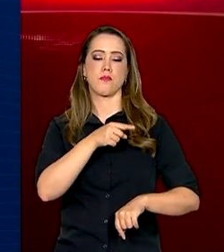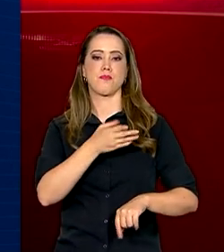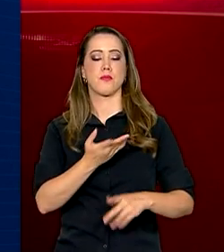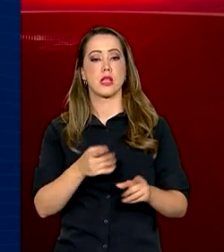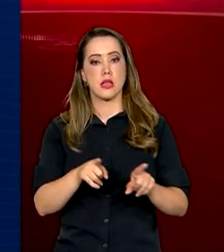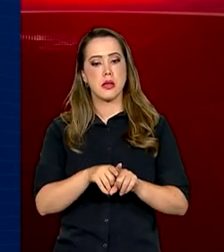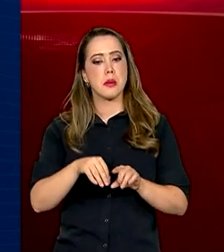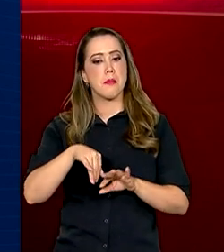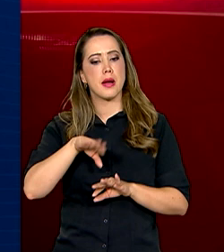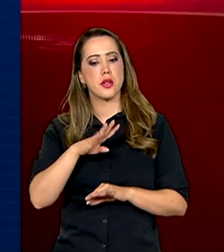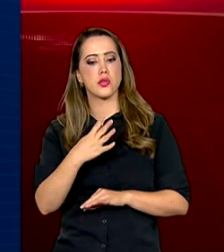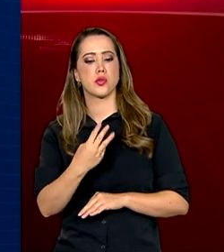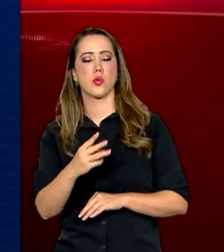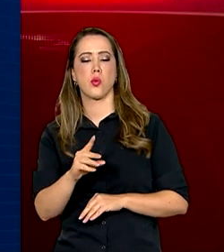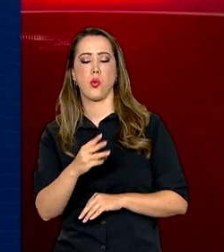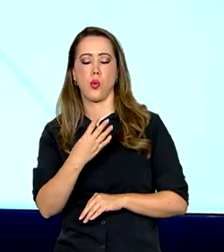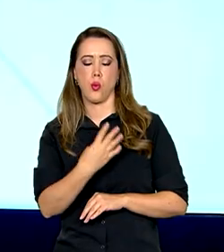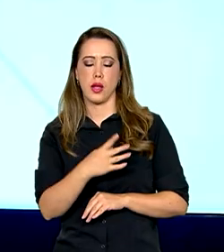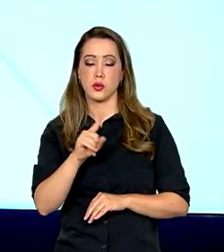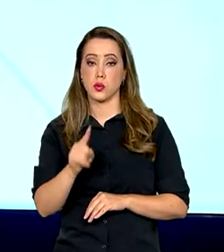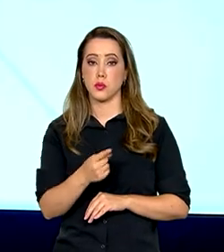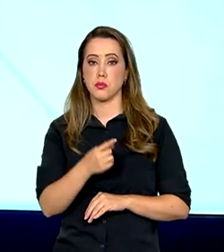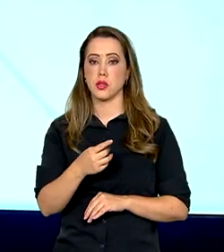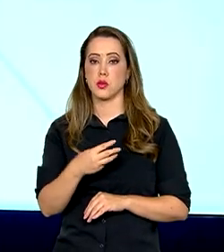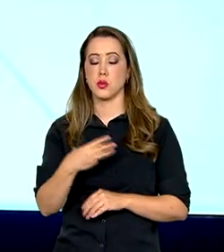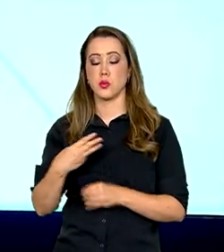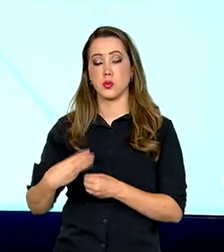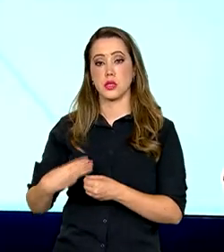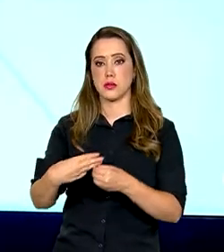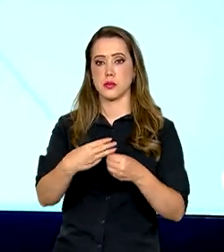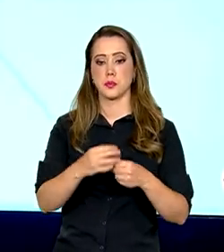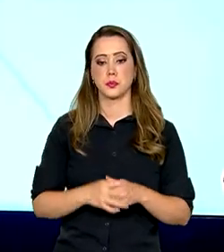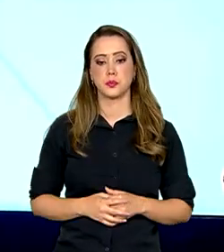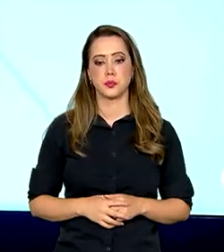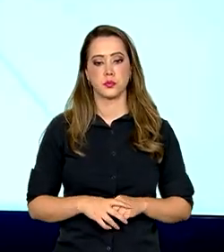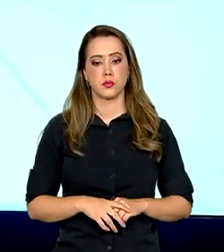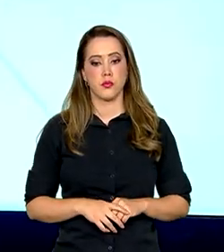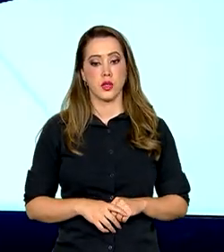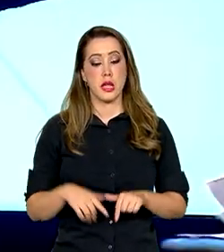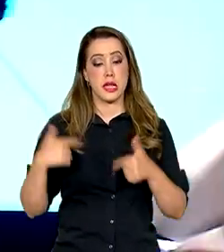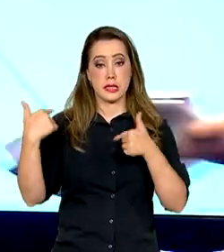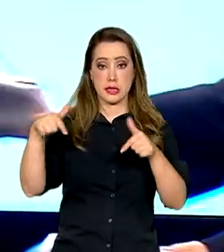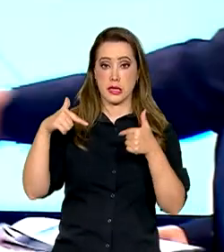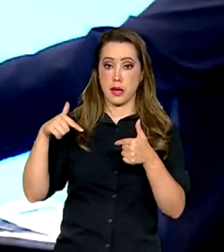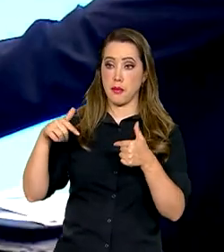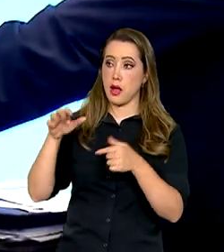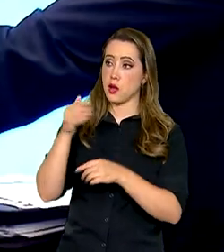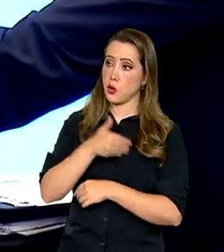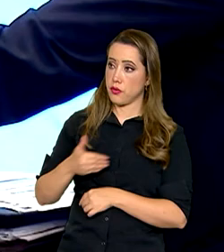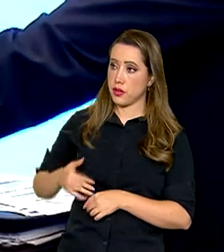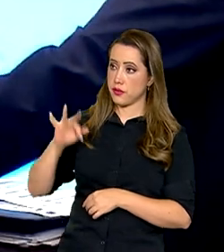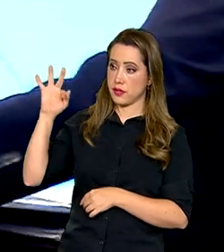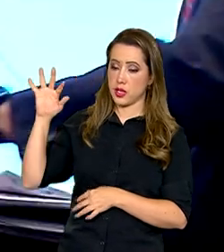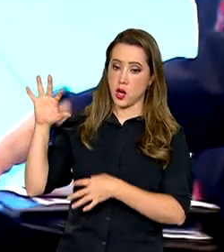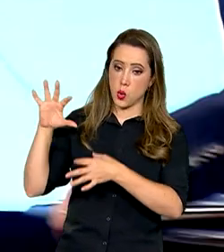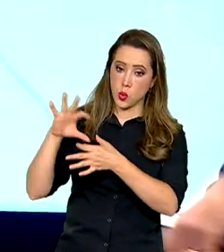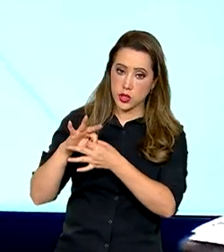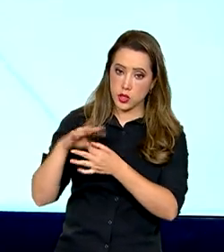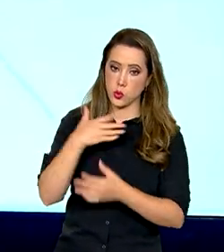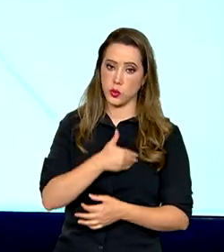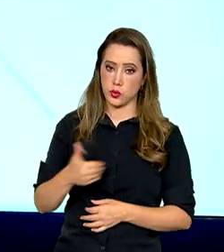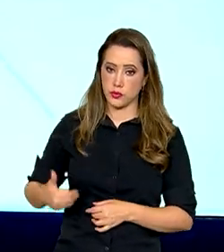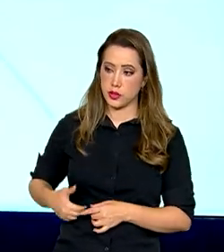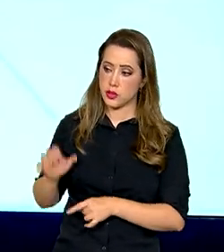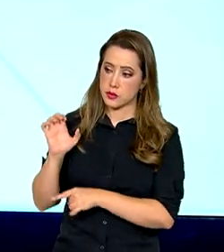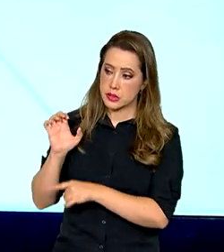4.300 municípios. Essas operações são federais e estaduais. Então nós fizemos uma ação